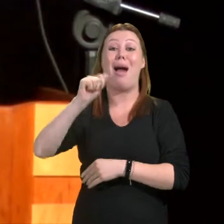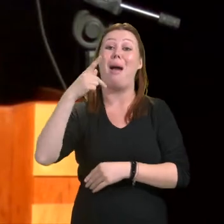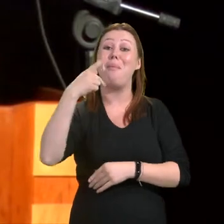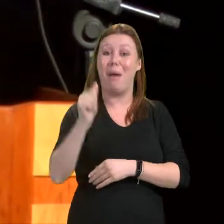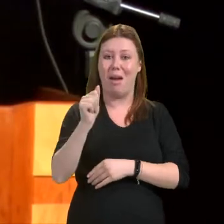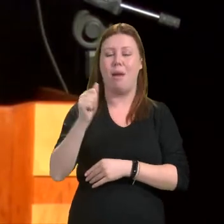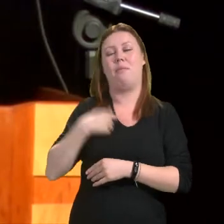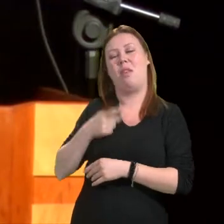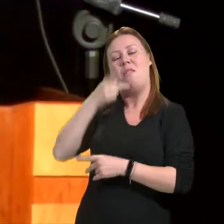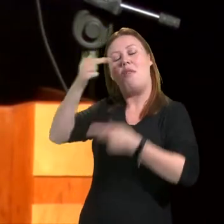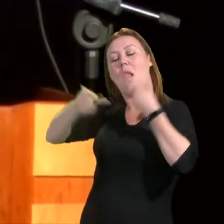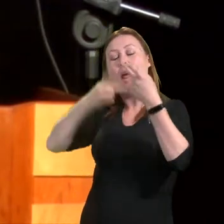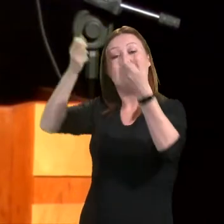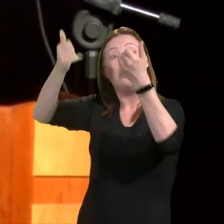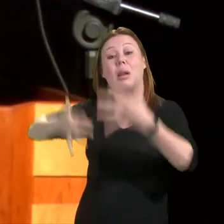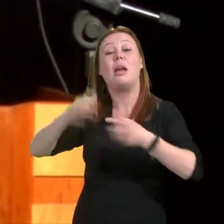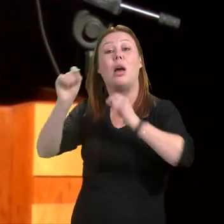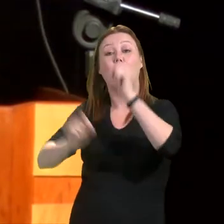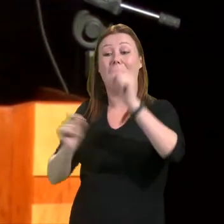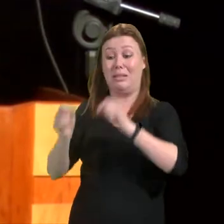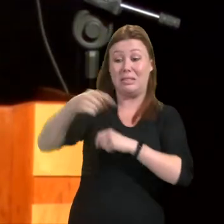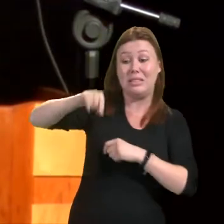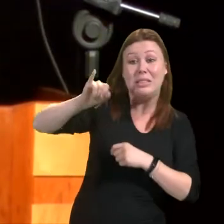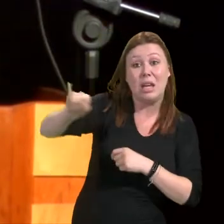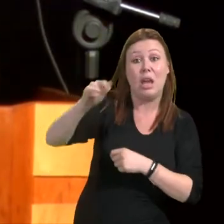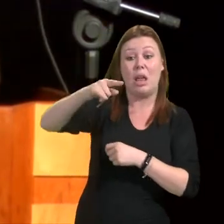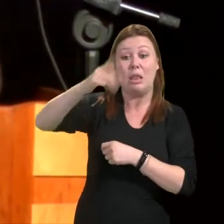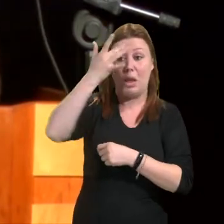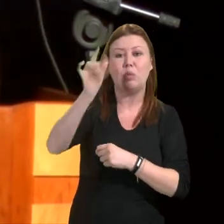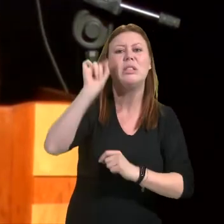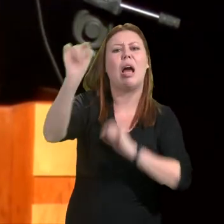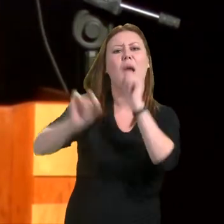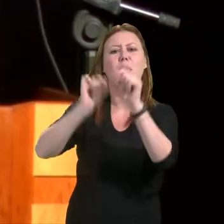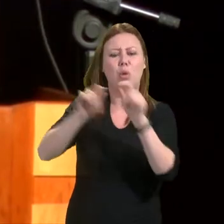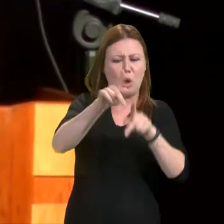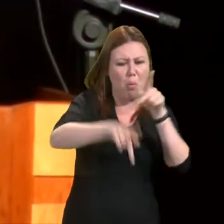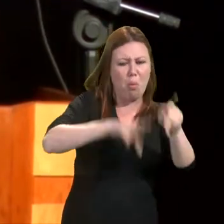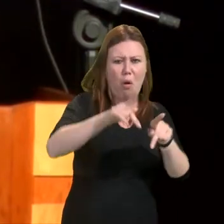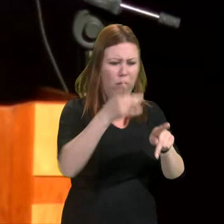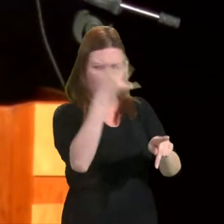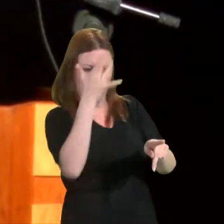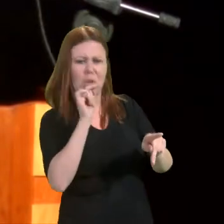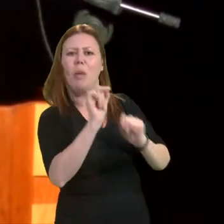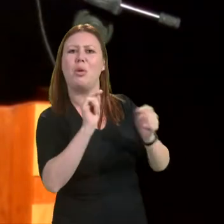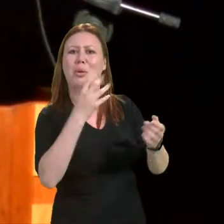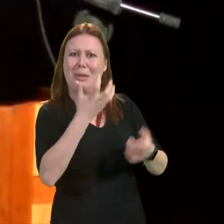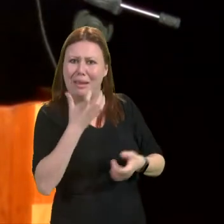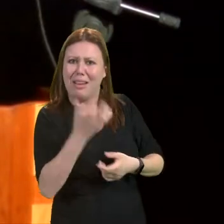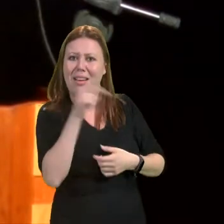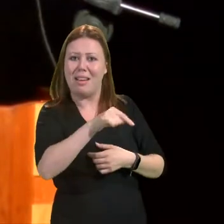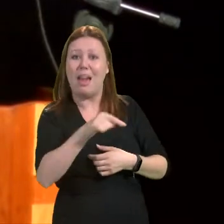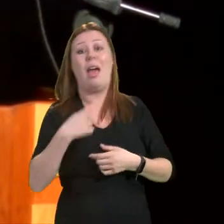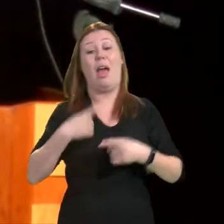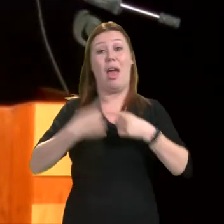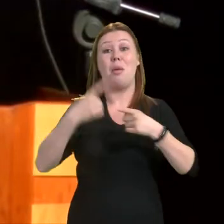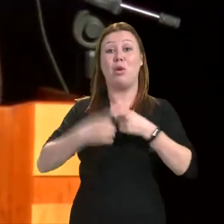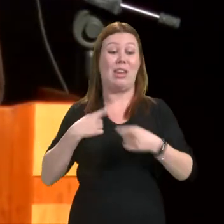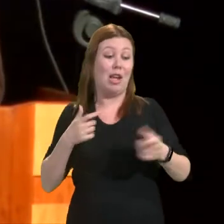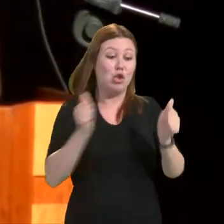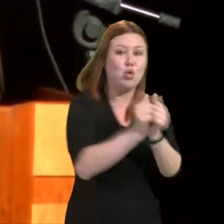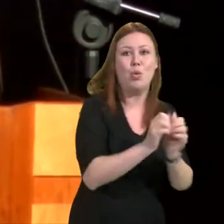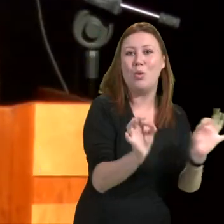se a gente não sabe o que o povo está querendo, é porque a gente está descolado do povo, que a universidade não se esqueça disso nunca.